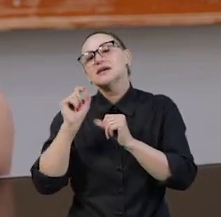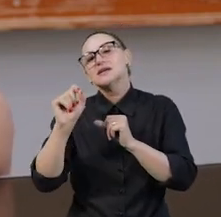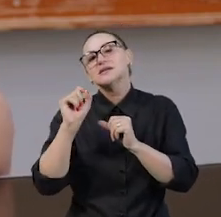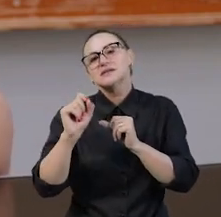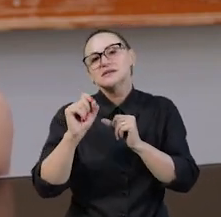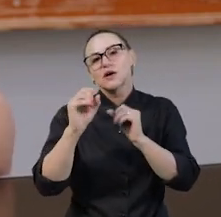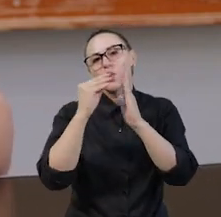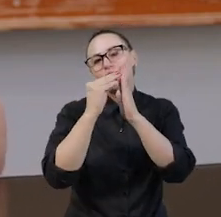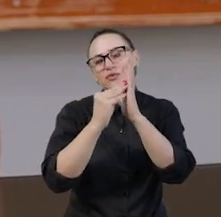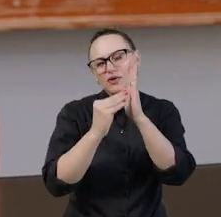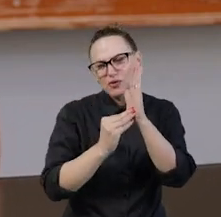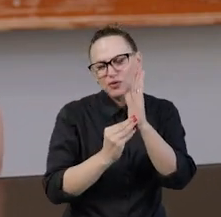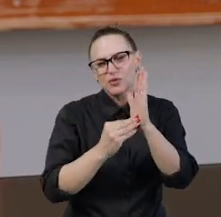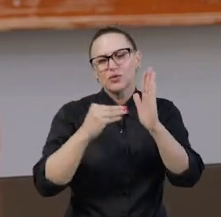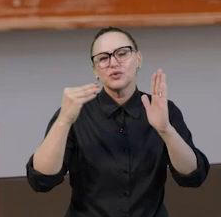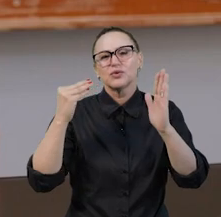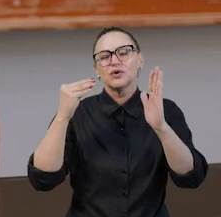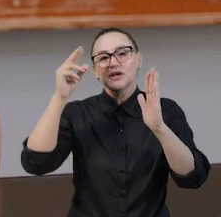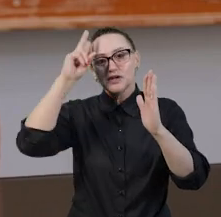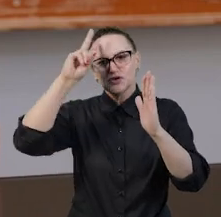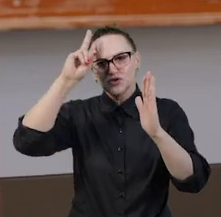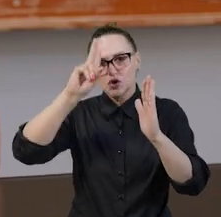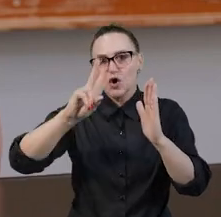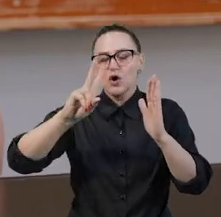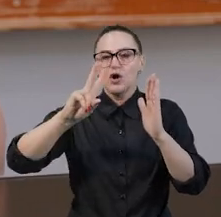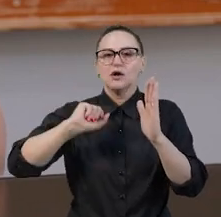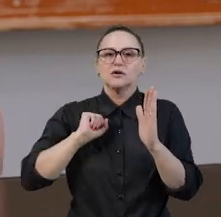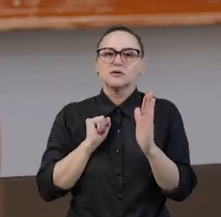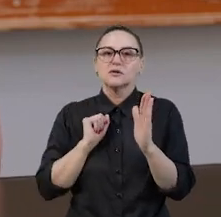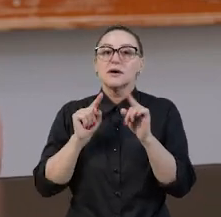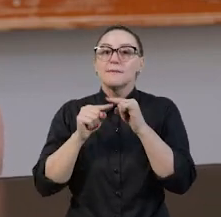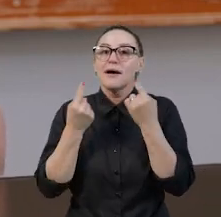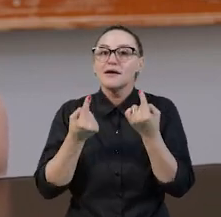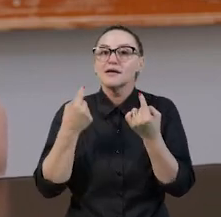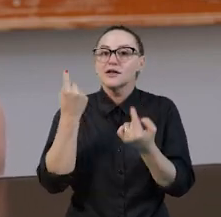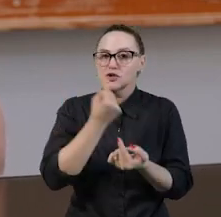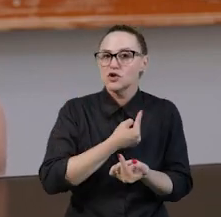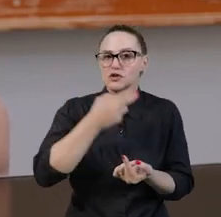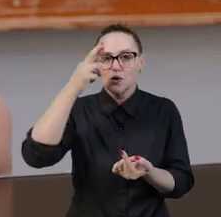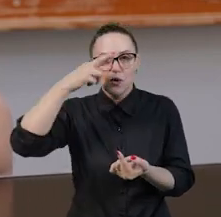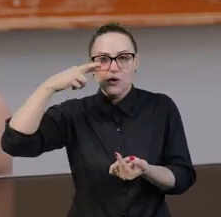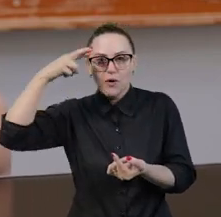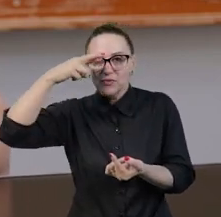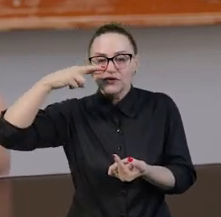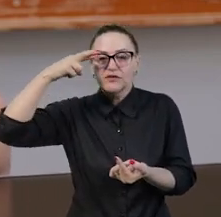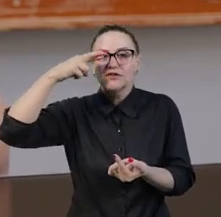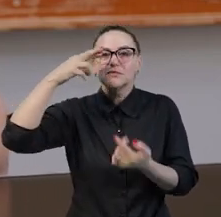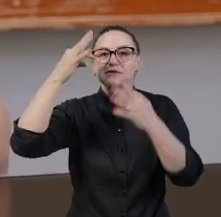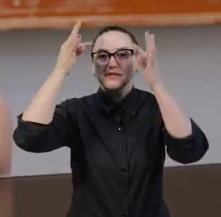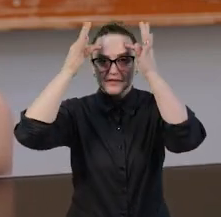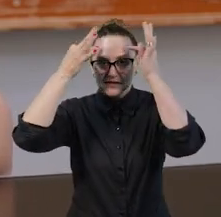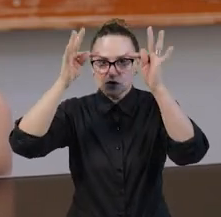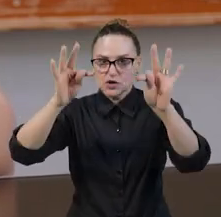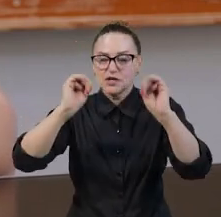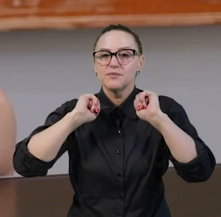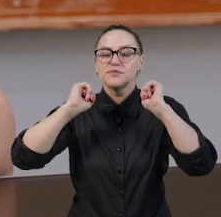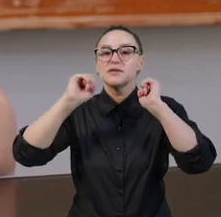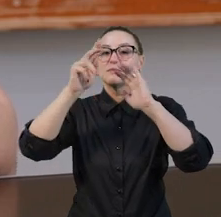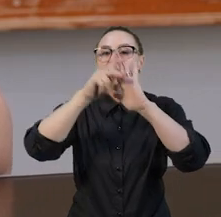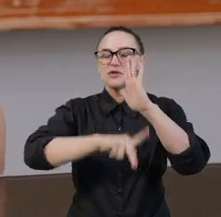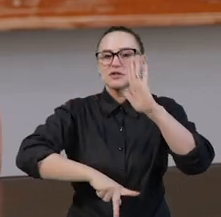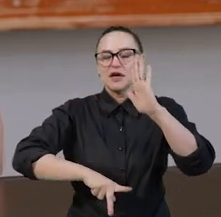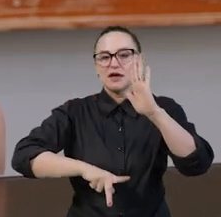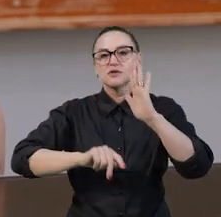teórico, mas sim que nós observemos essas teorias enquanto um processo de formação educacional